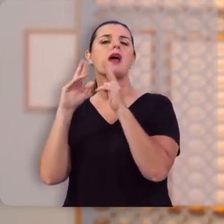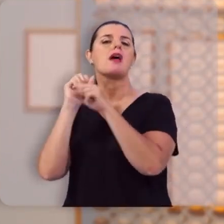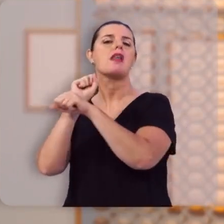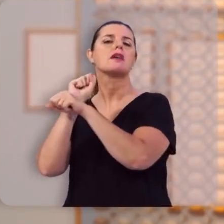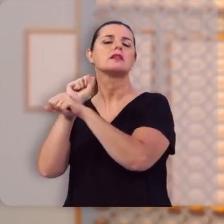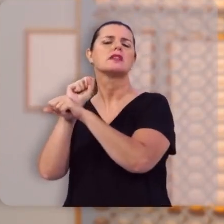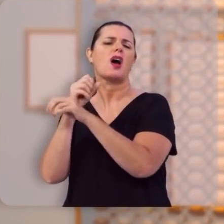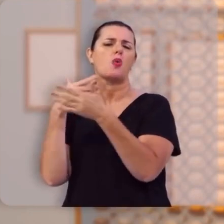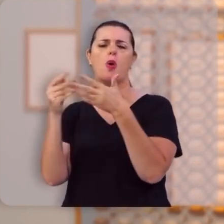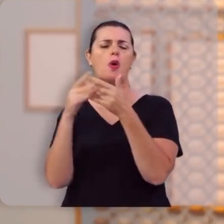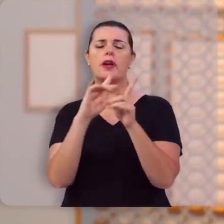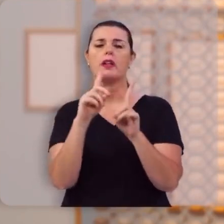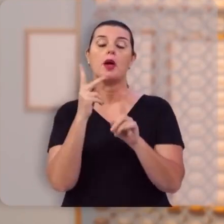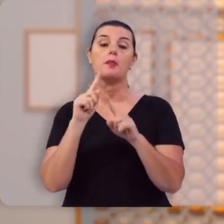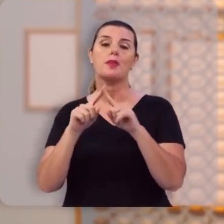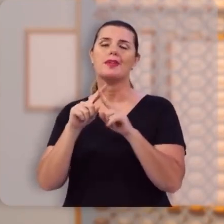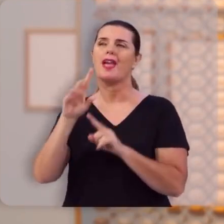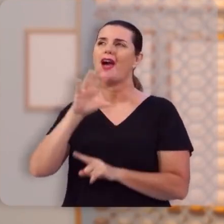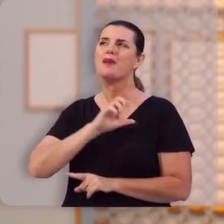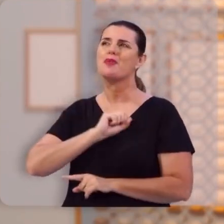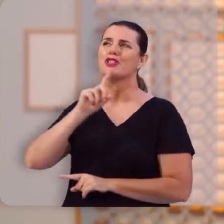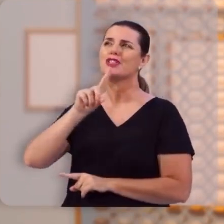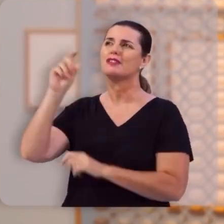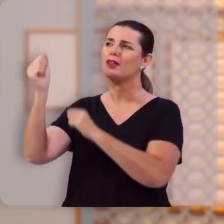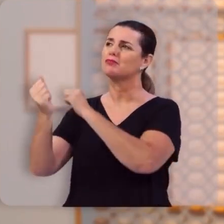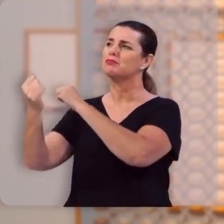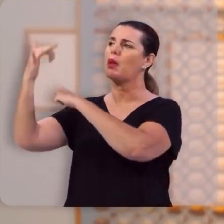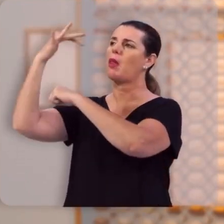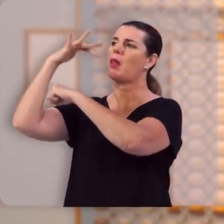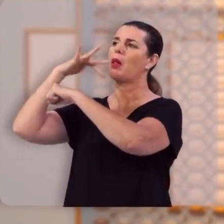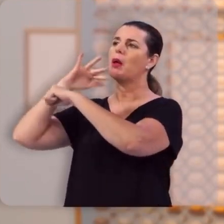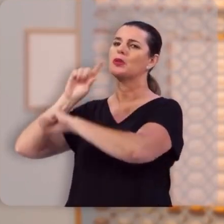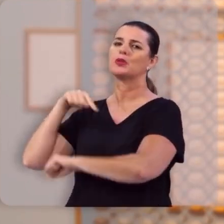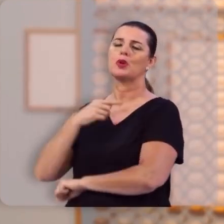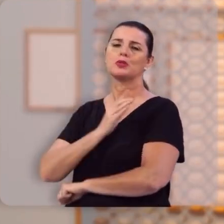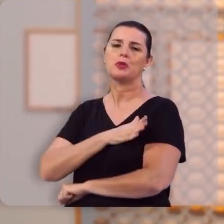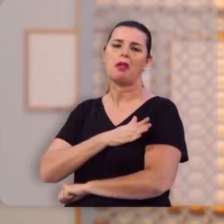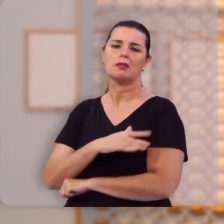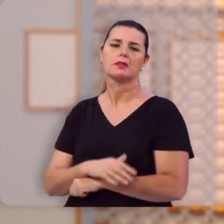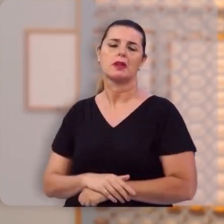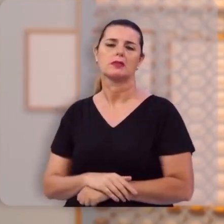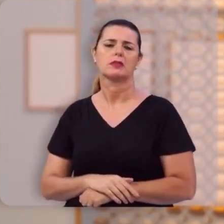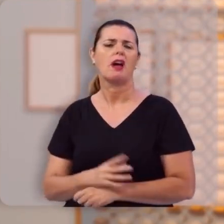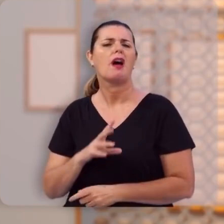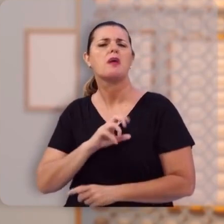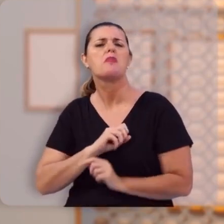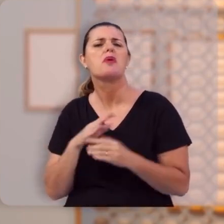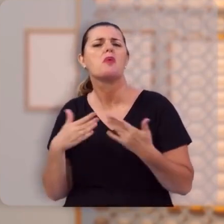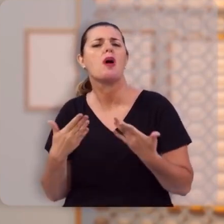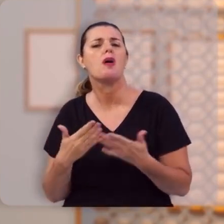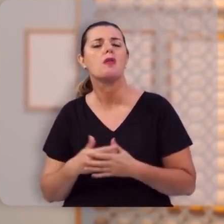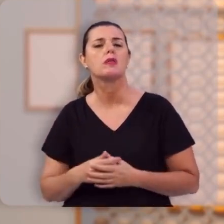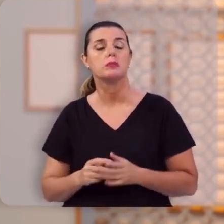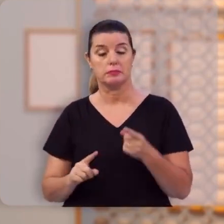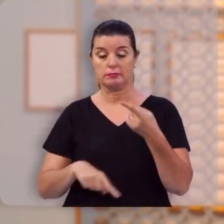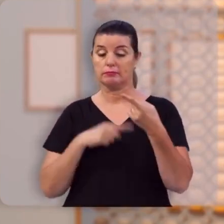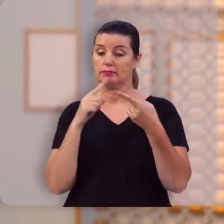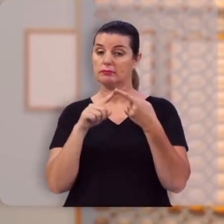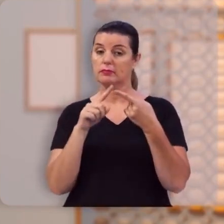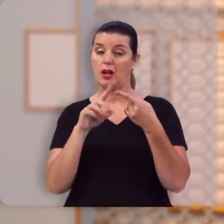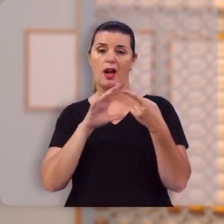esperança qualquer, porque o amor de Deus é derramado no nosso coração, que amor é esse? primeiro,